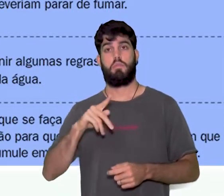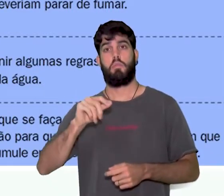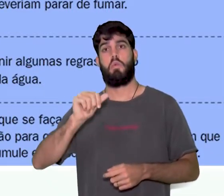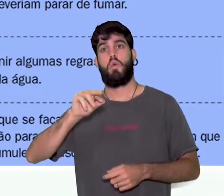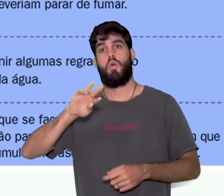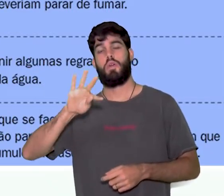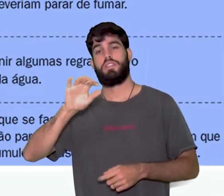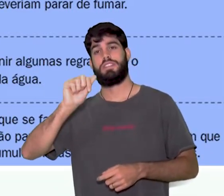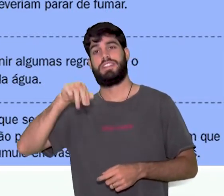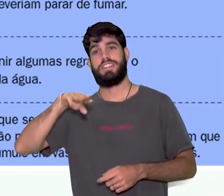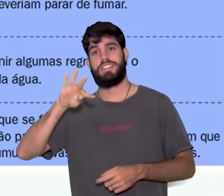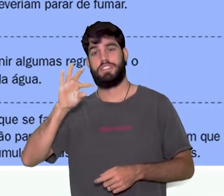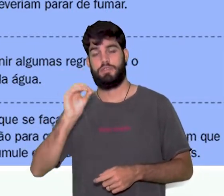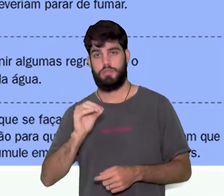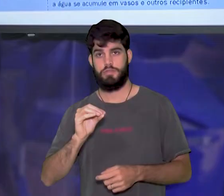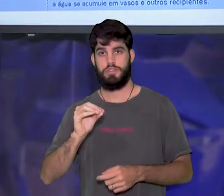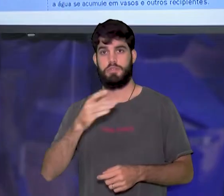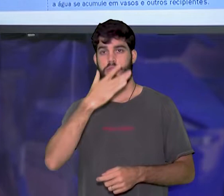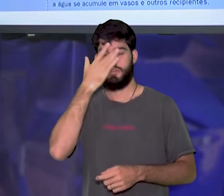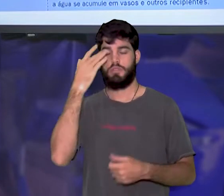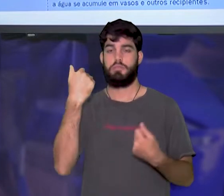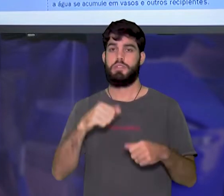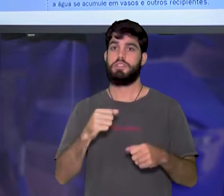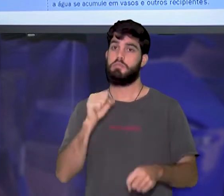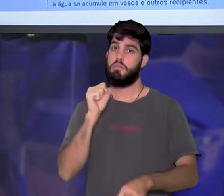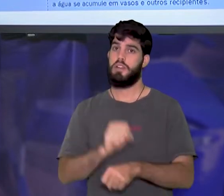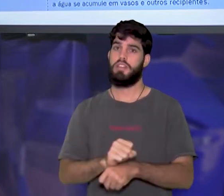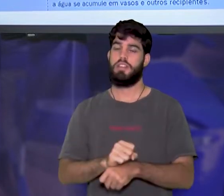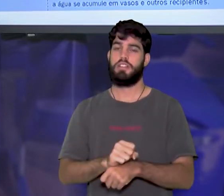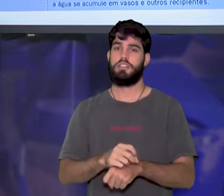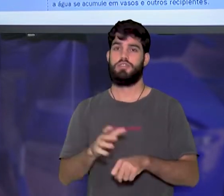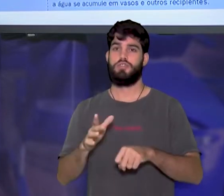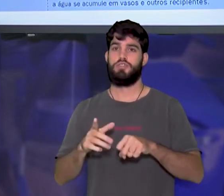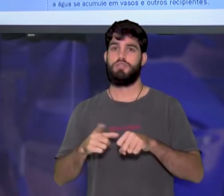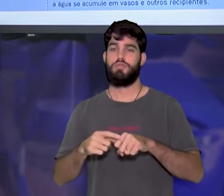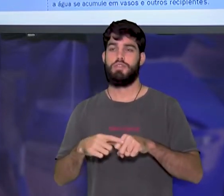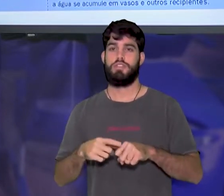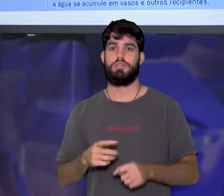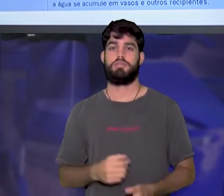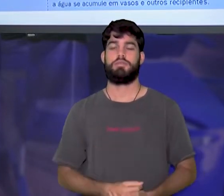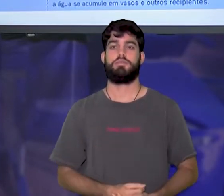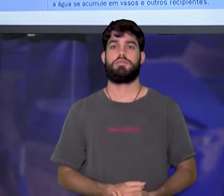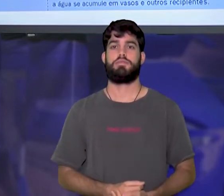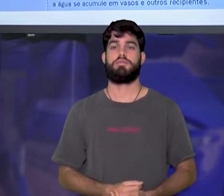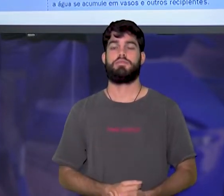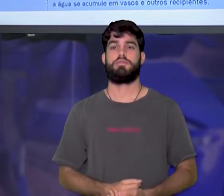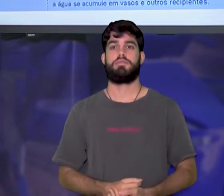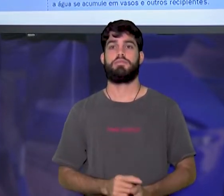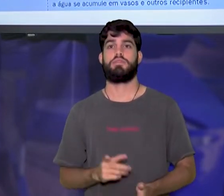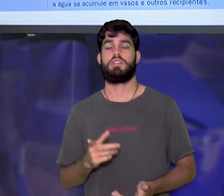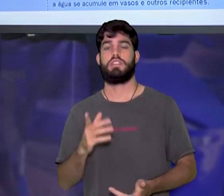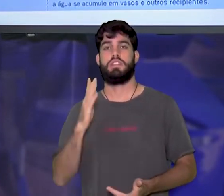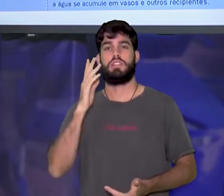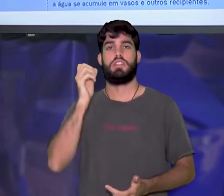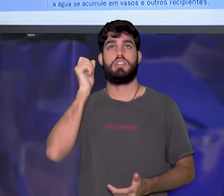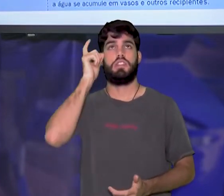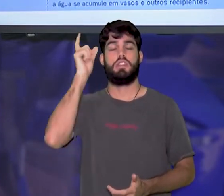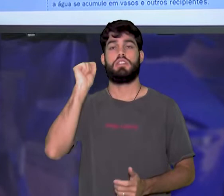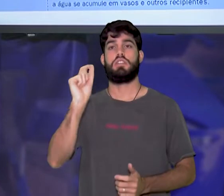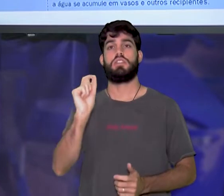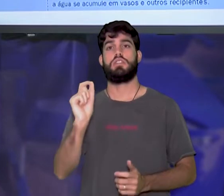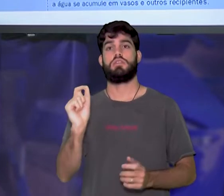parar de fumar. Esse portanto aí, ele dá a ideia de conclusão de